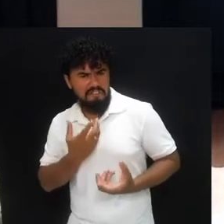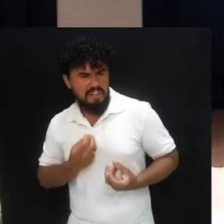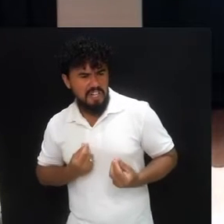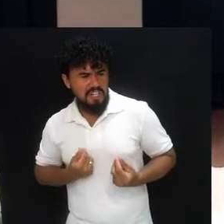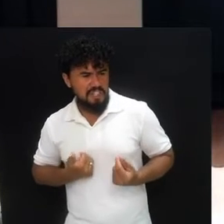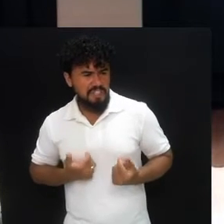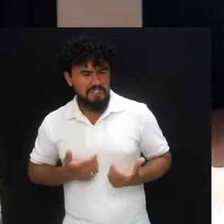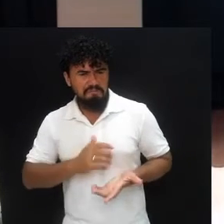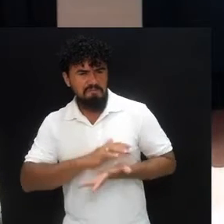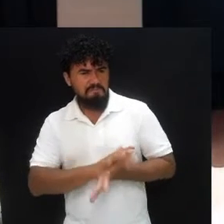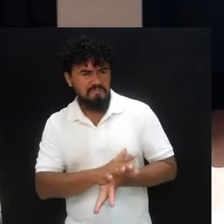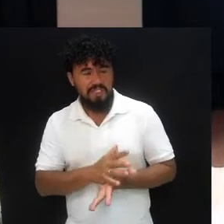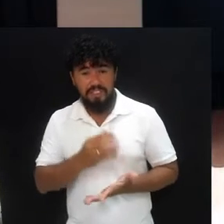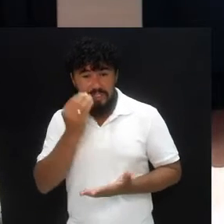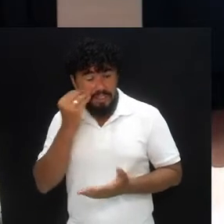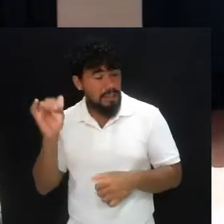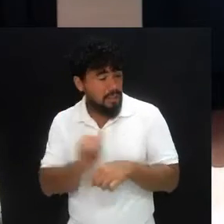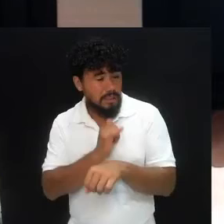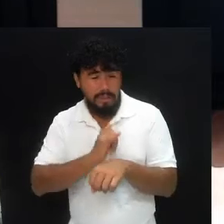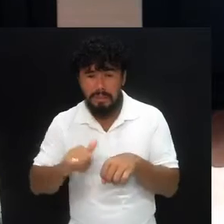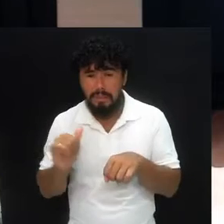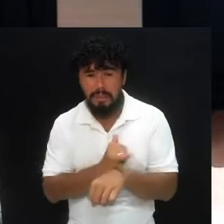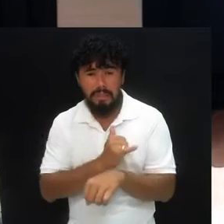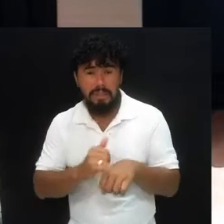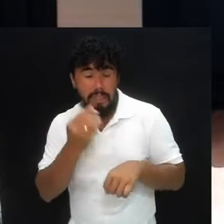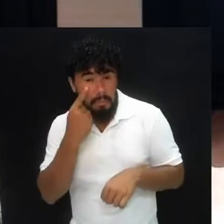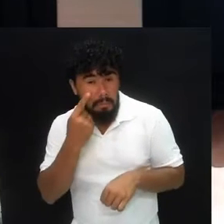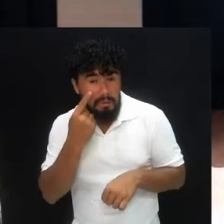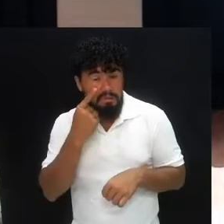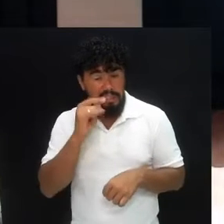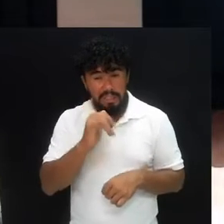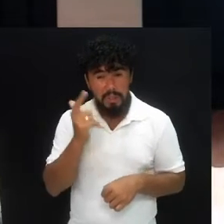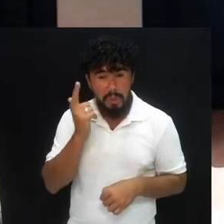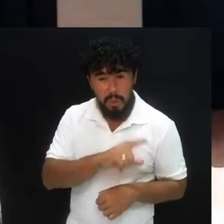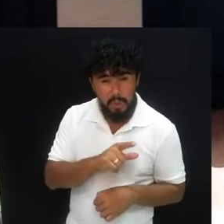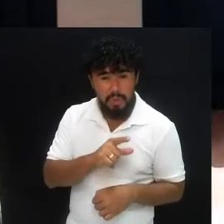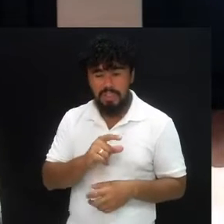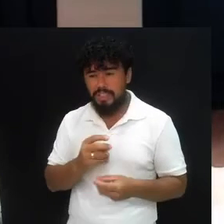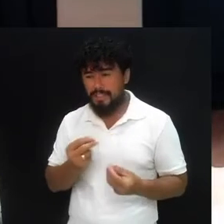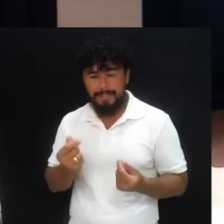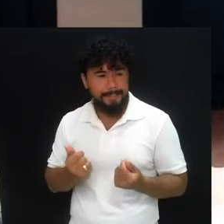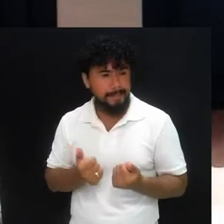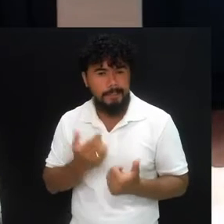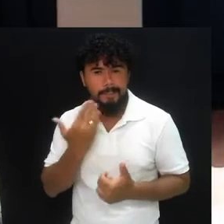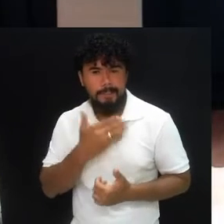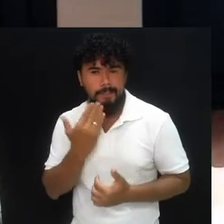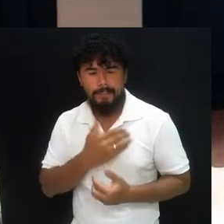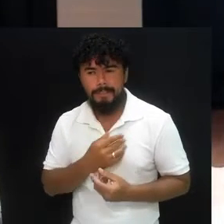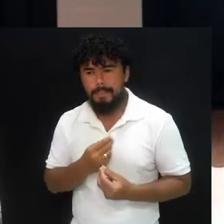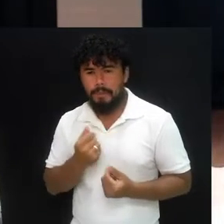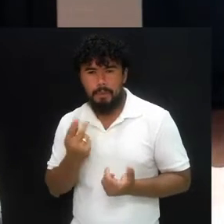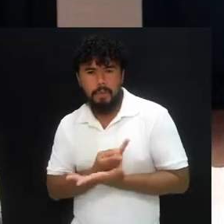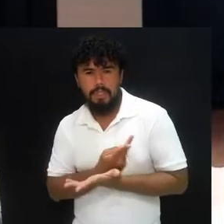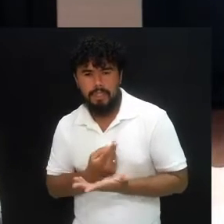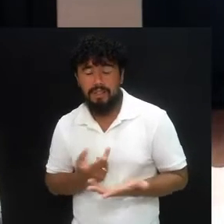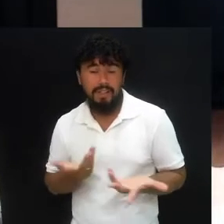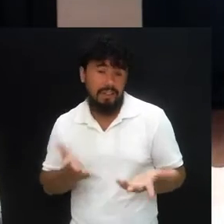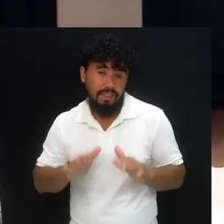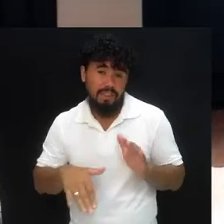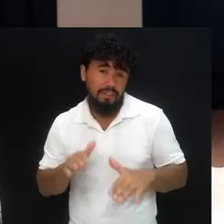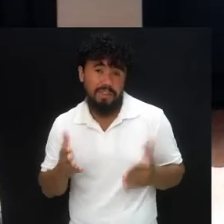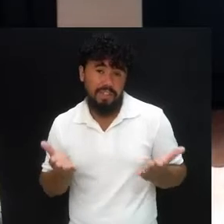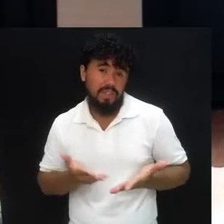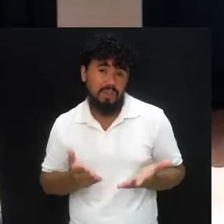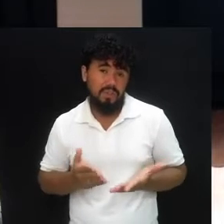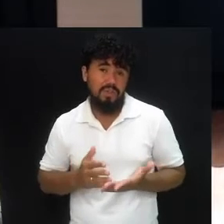E eles buscaram de tudo para ver se encontrava algo na vida de Daniel. Talvez você, nesse momento que você